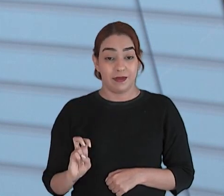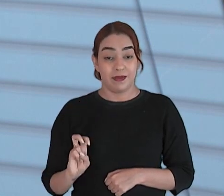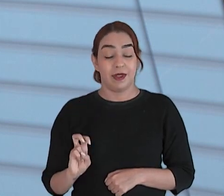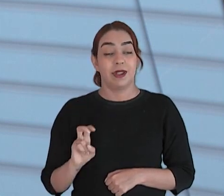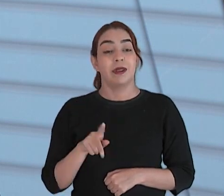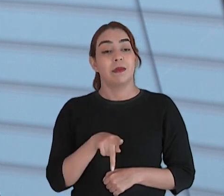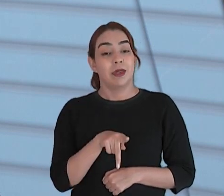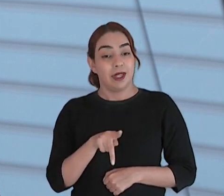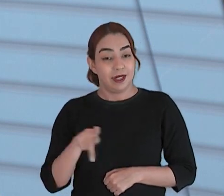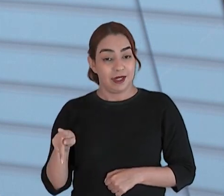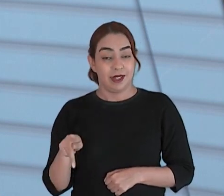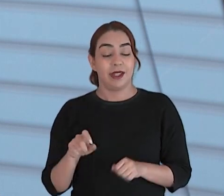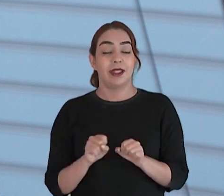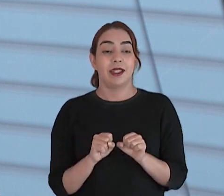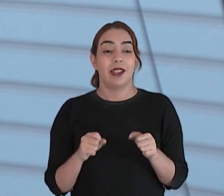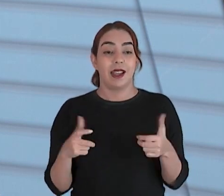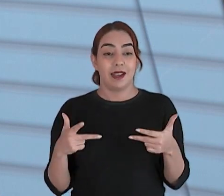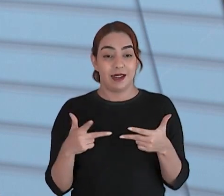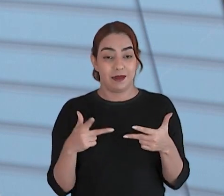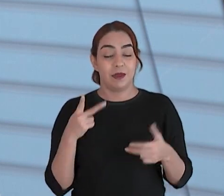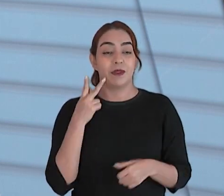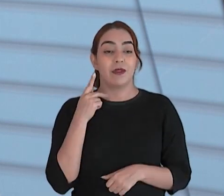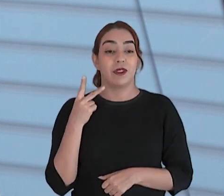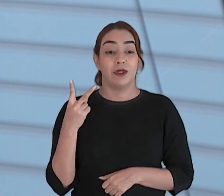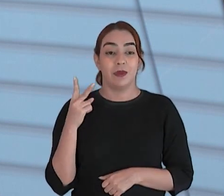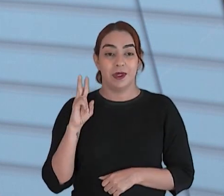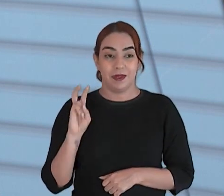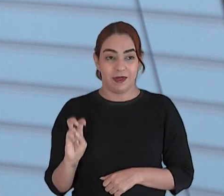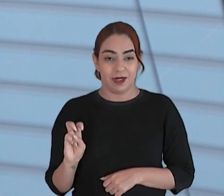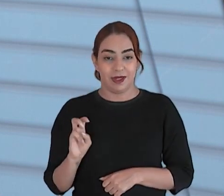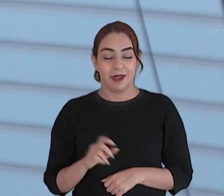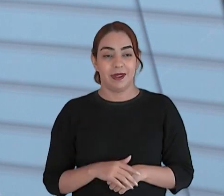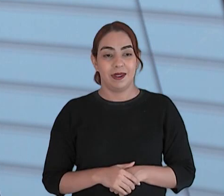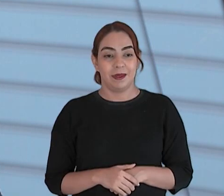presidente da Câmara Municipal por duas vezes,